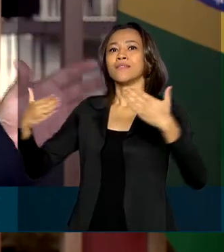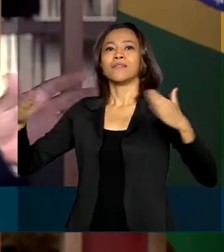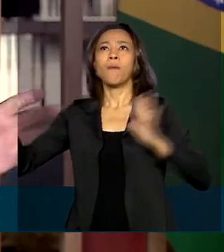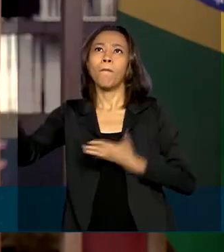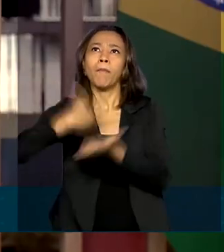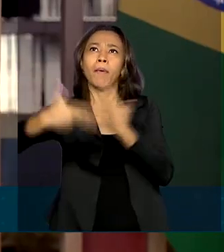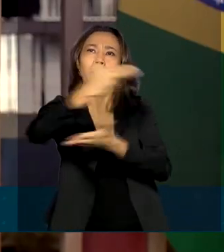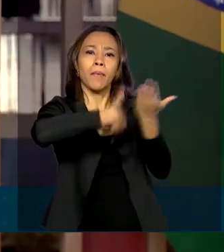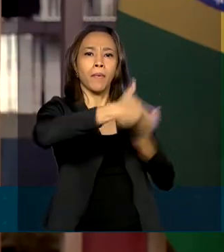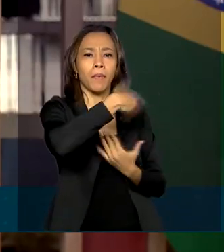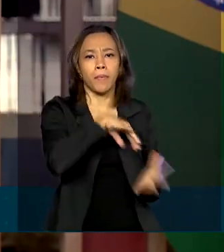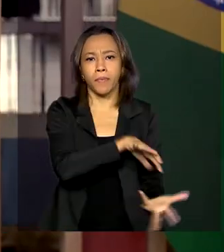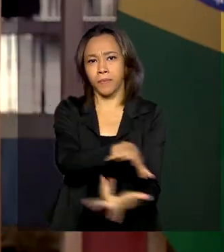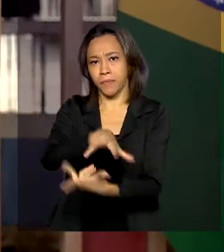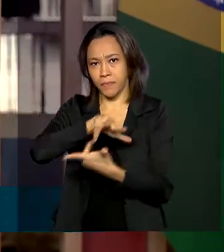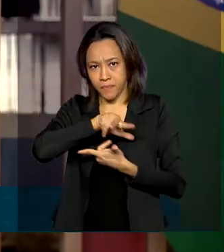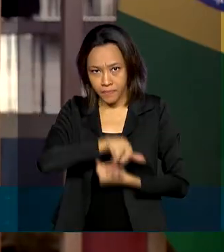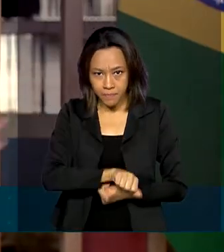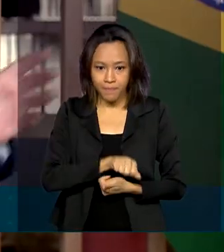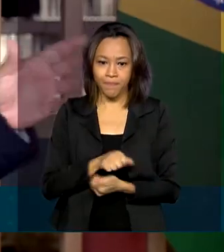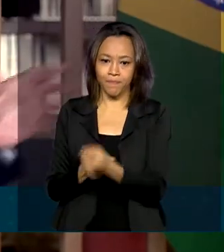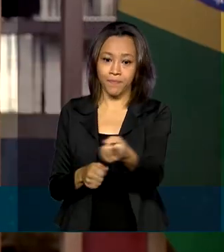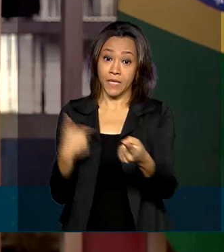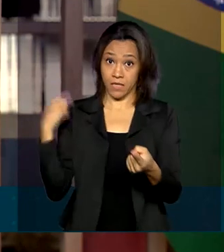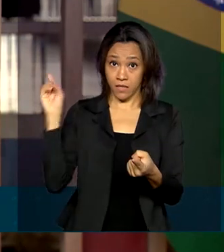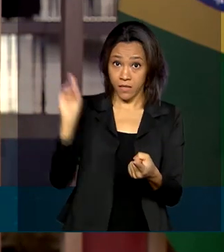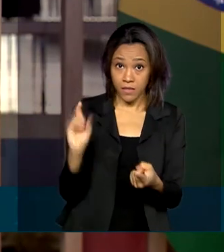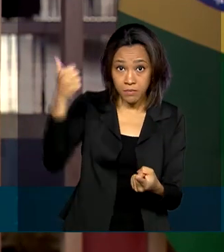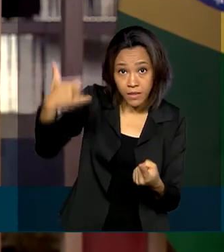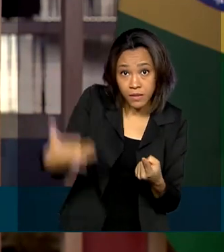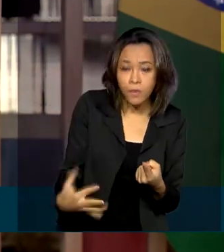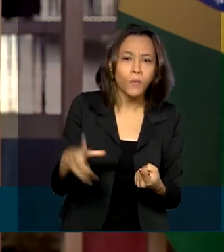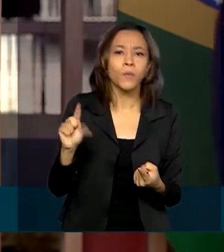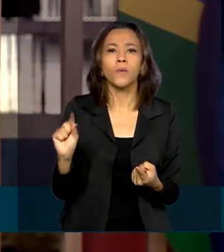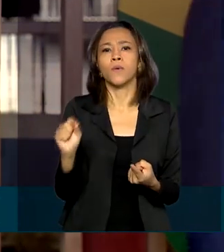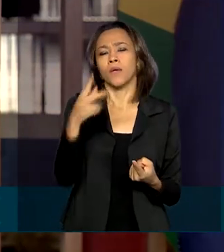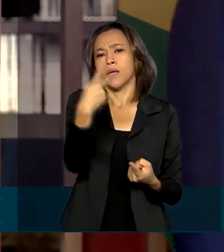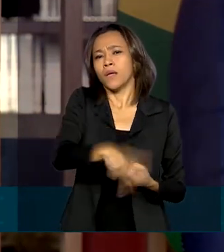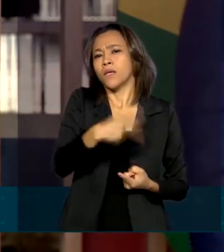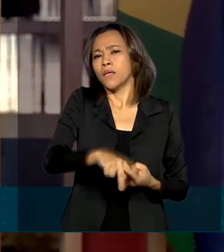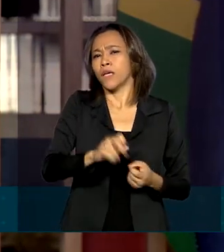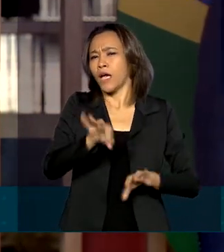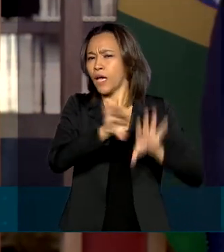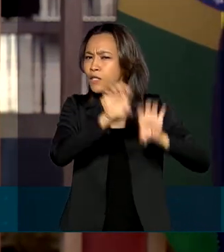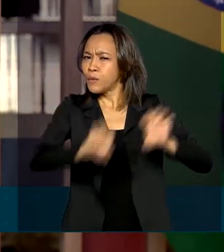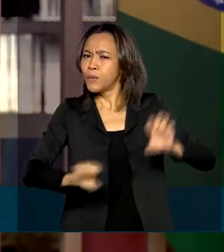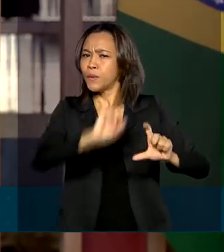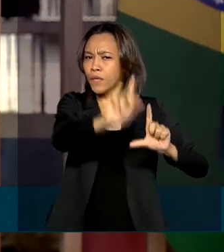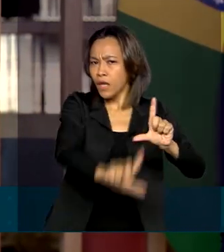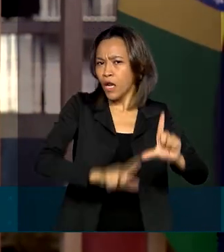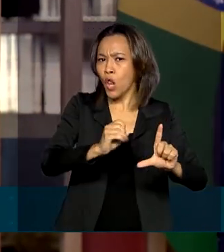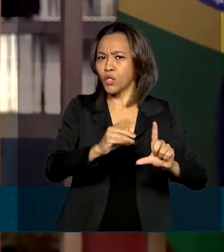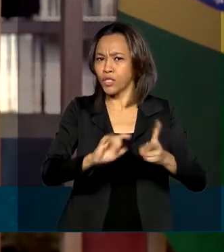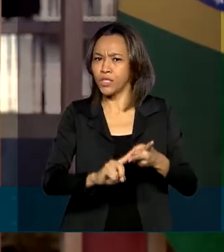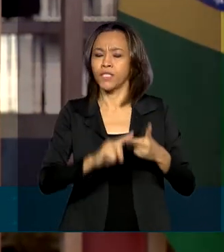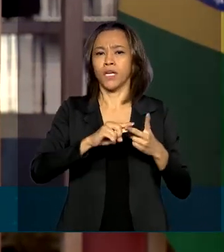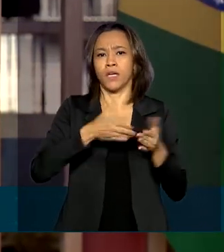acordo com o Ex-Bank chega no momento exato em que a nossa infraestrutura, logística, cabotagem,